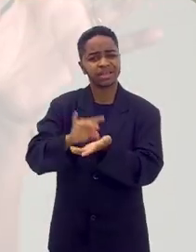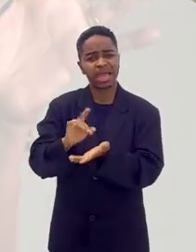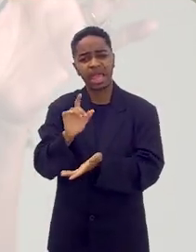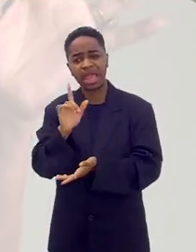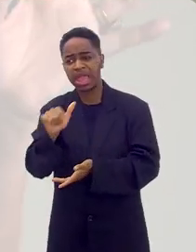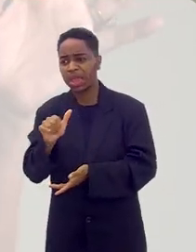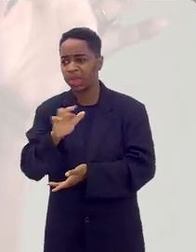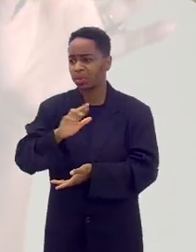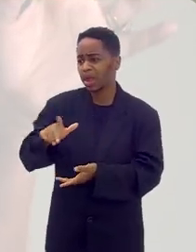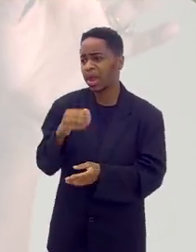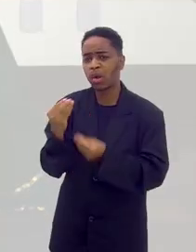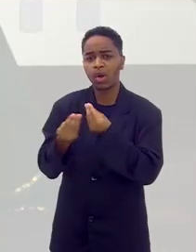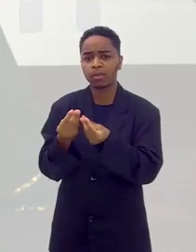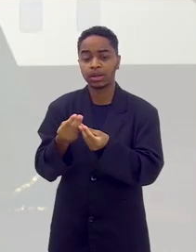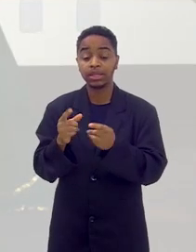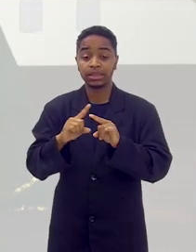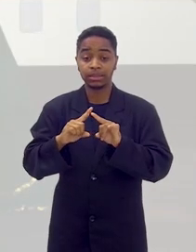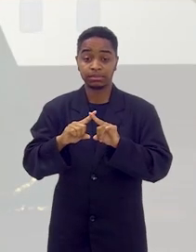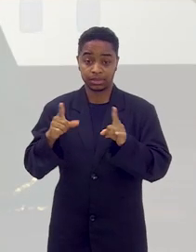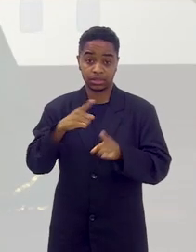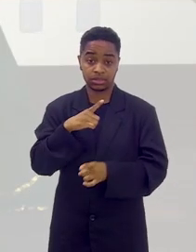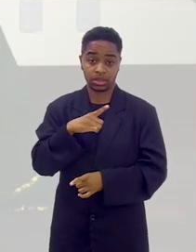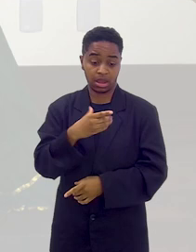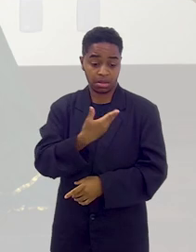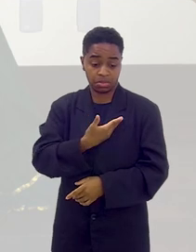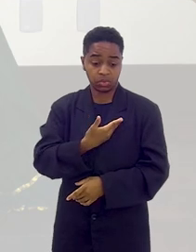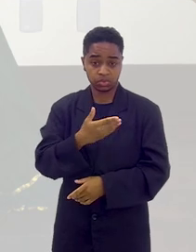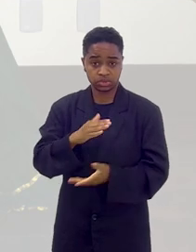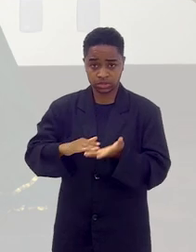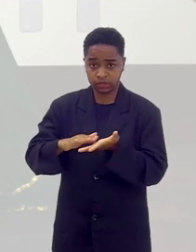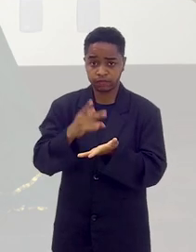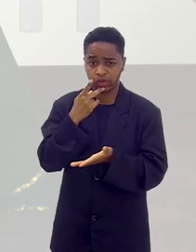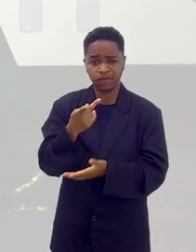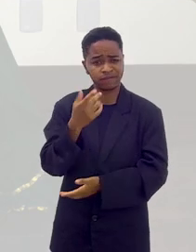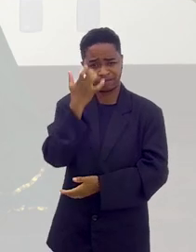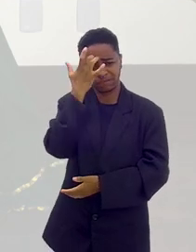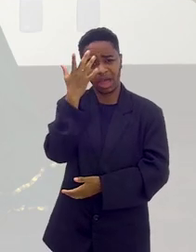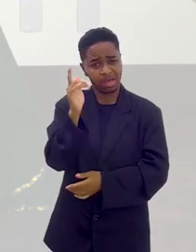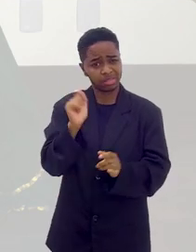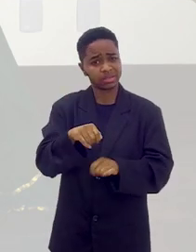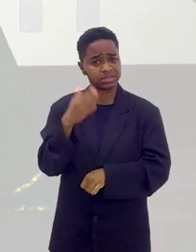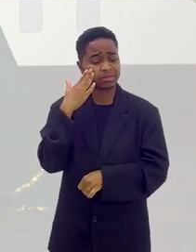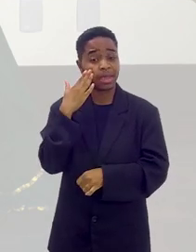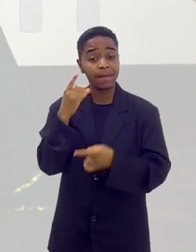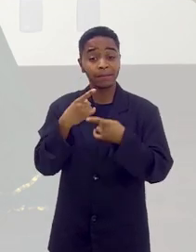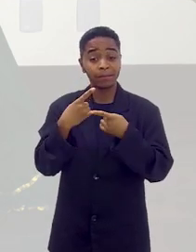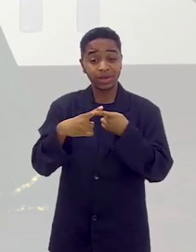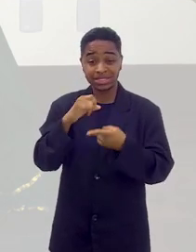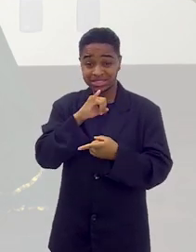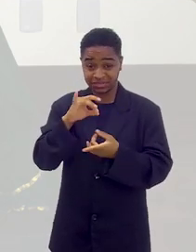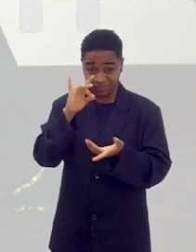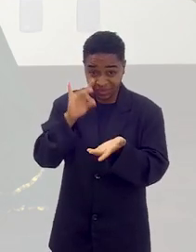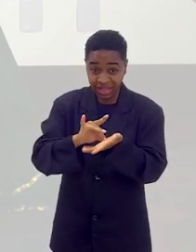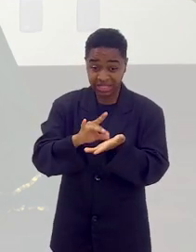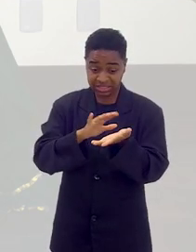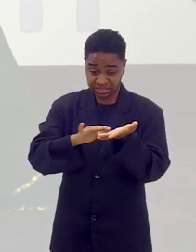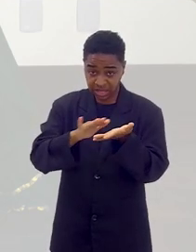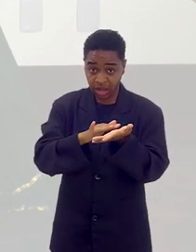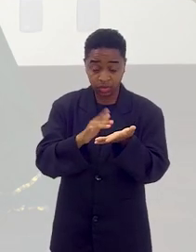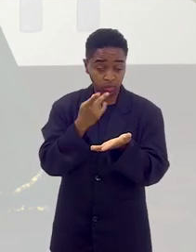é e quem não é. Aí eu tive um conhecido cigano que disse para mim, é fácil saber quem é cigano, é porque quem é não diz.